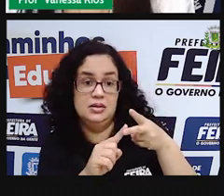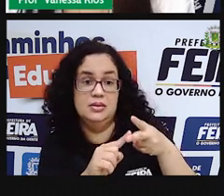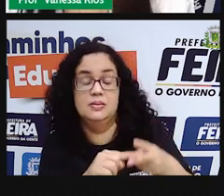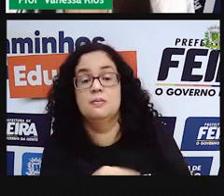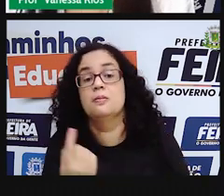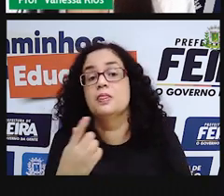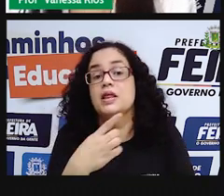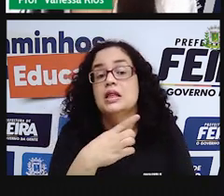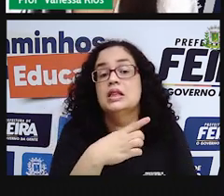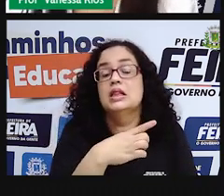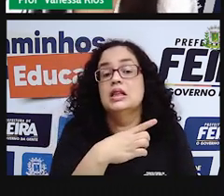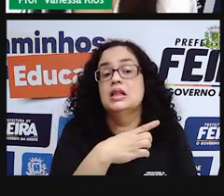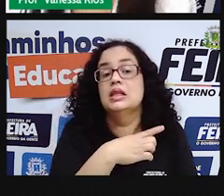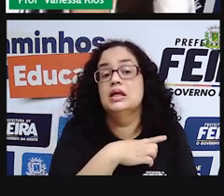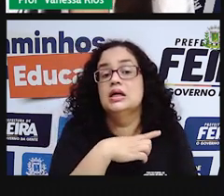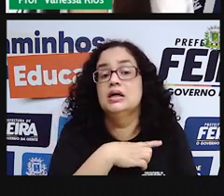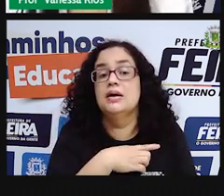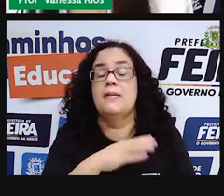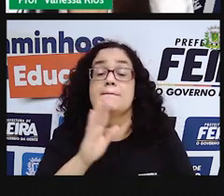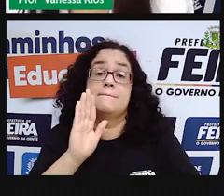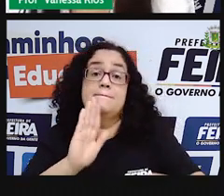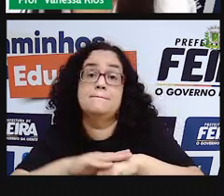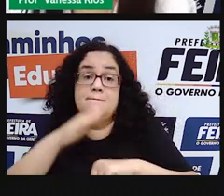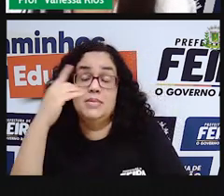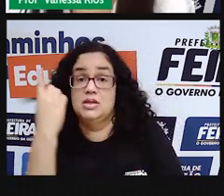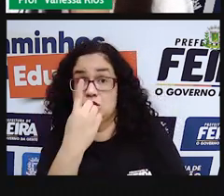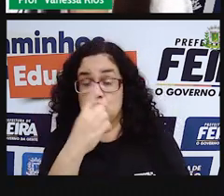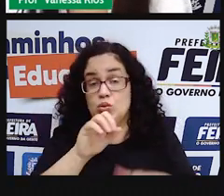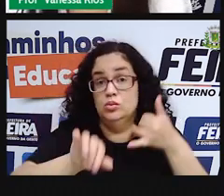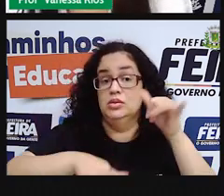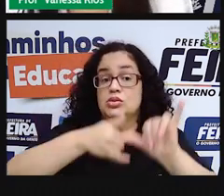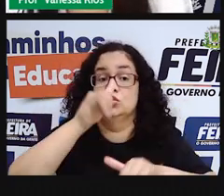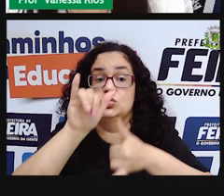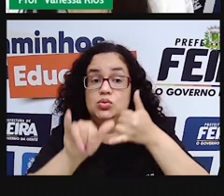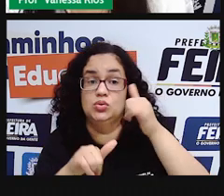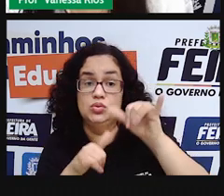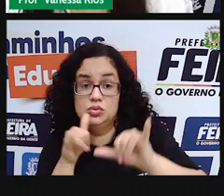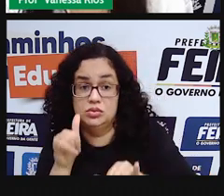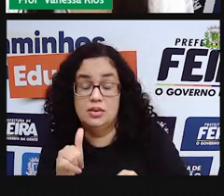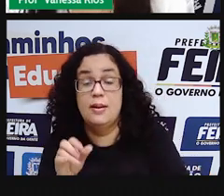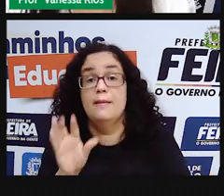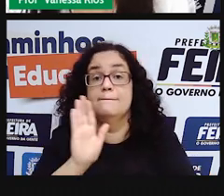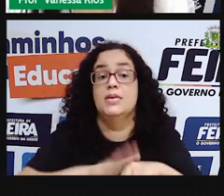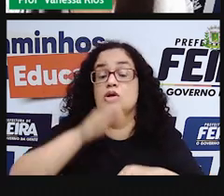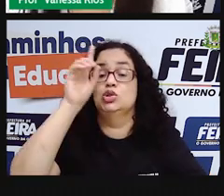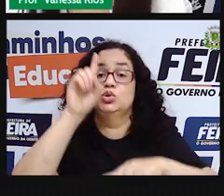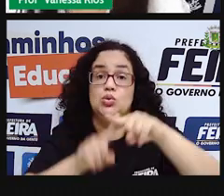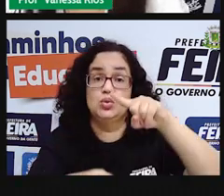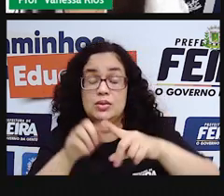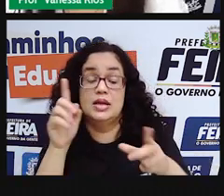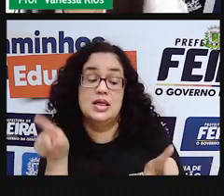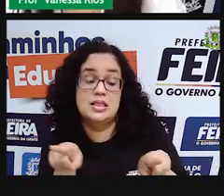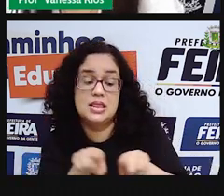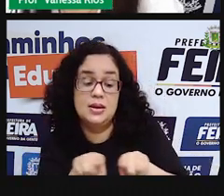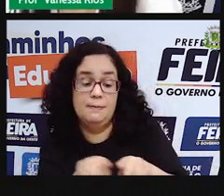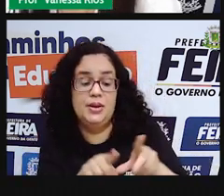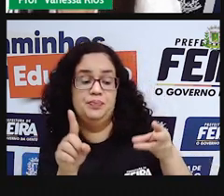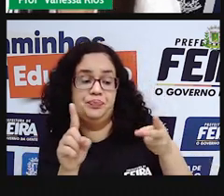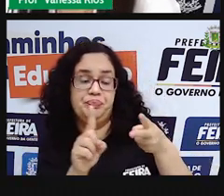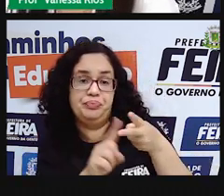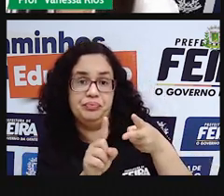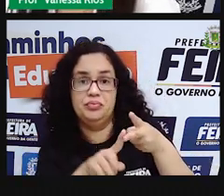aparecem, né, em mais de uma substância, em mais de um tipo de material. E também as propriedades